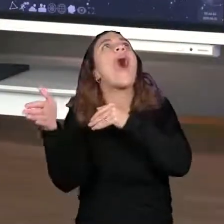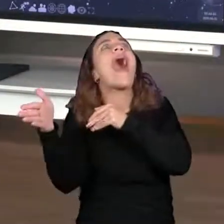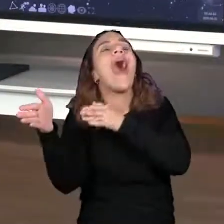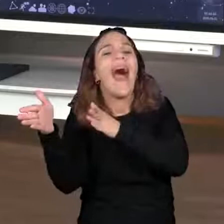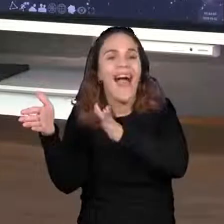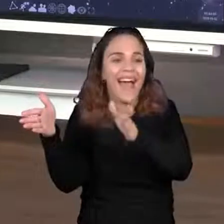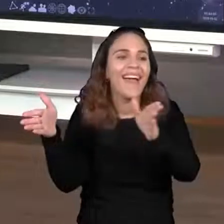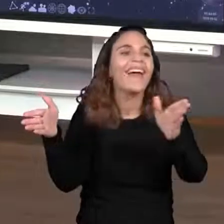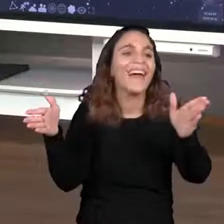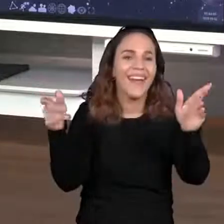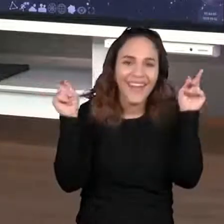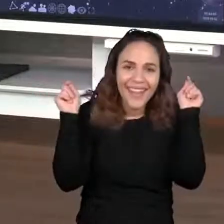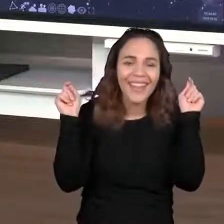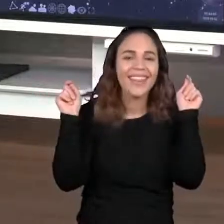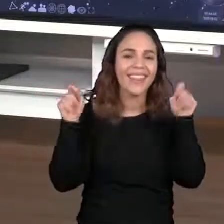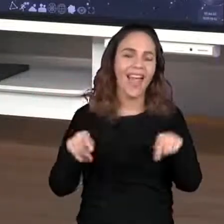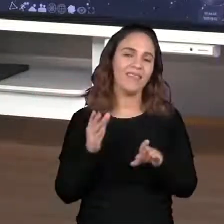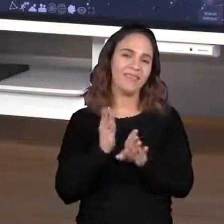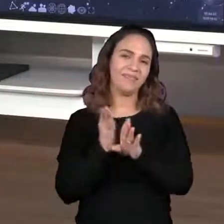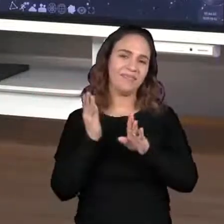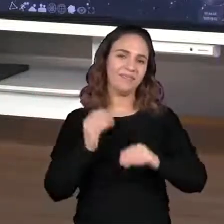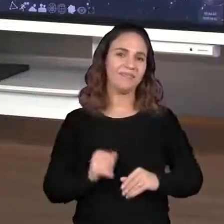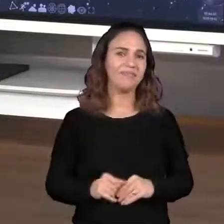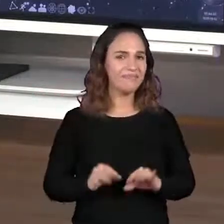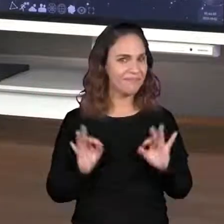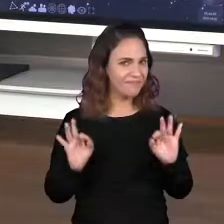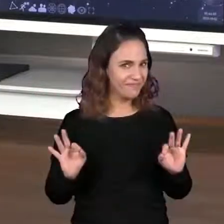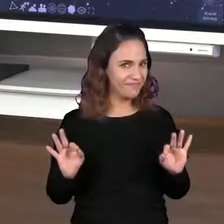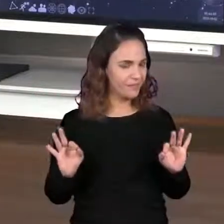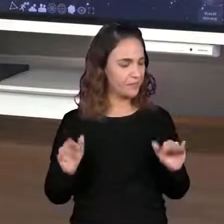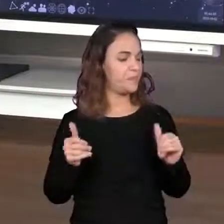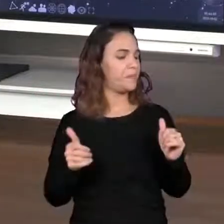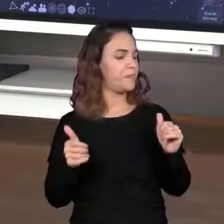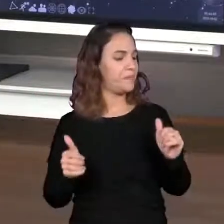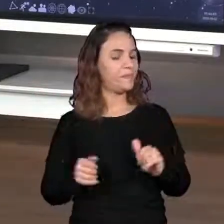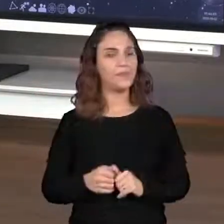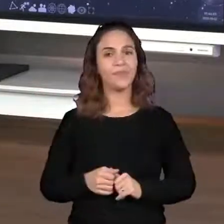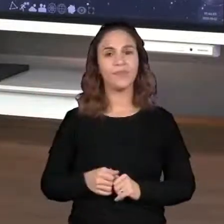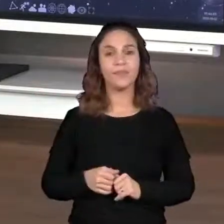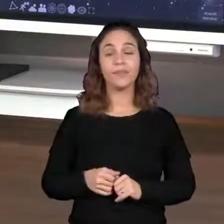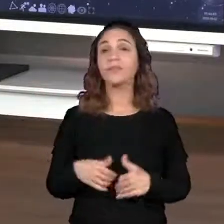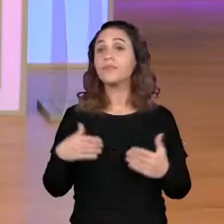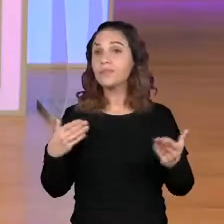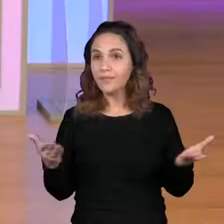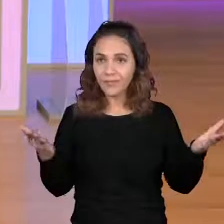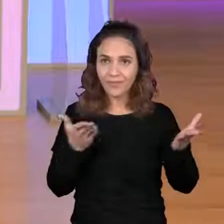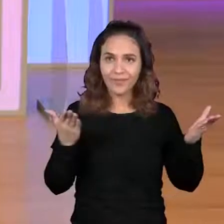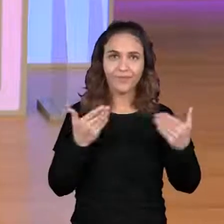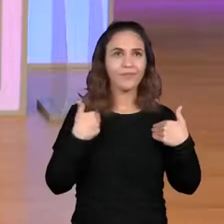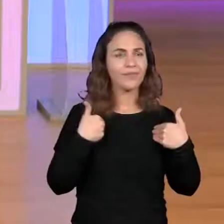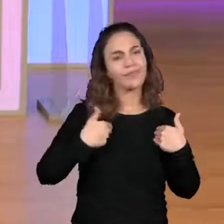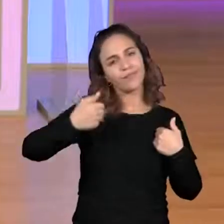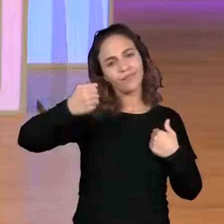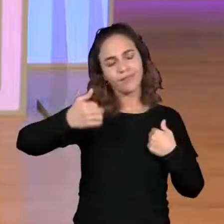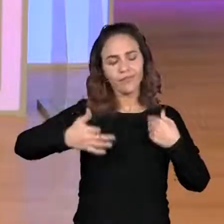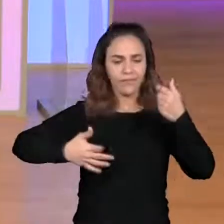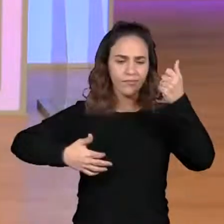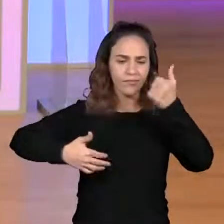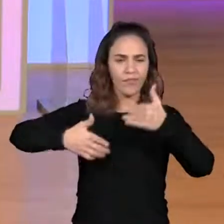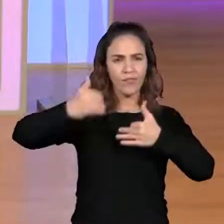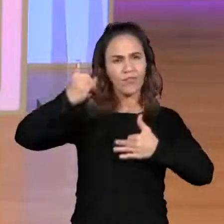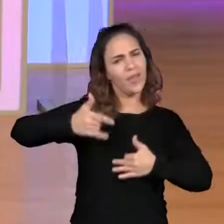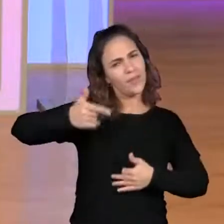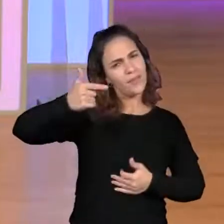as diferentes direções. Certo? Muito bem. Então, a gente vai conversar um pouquinho mais